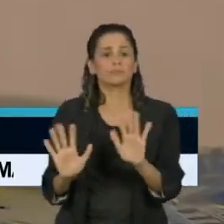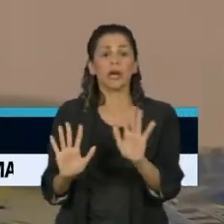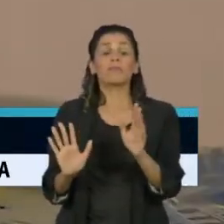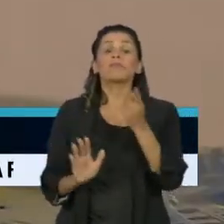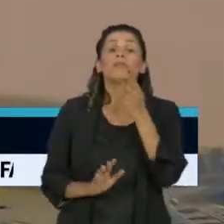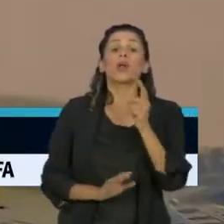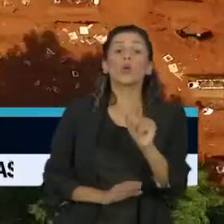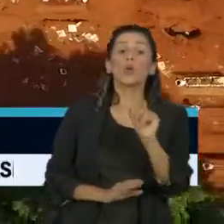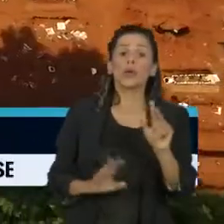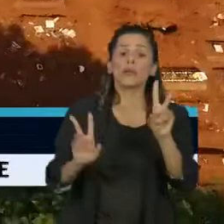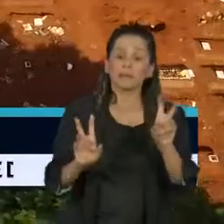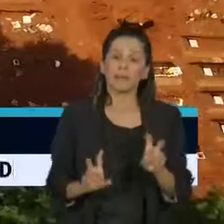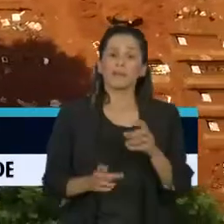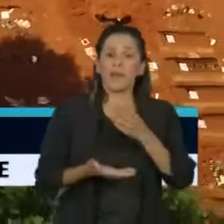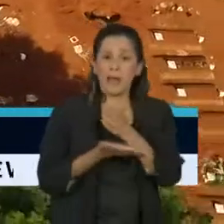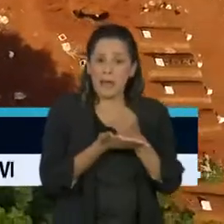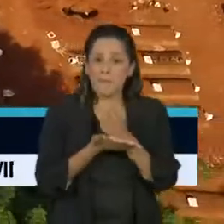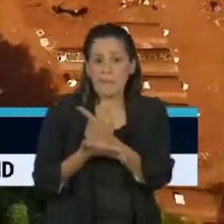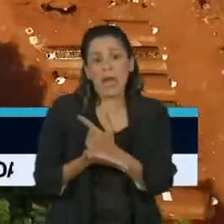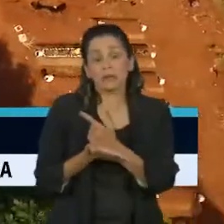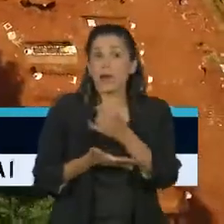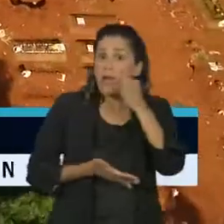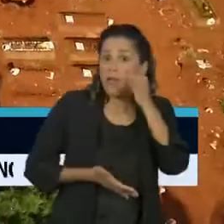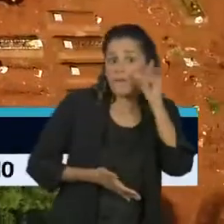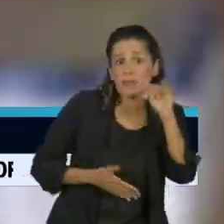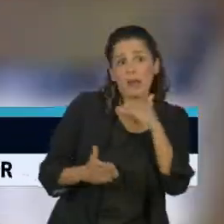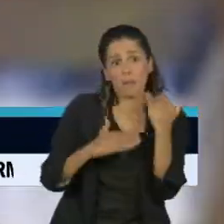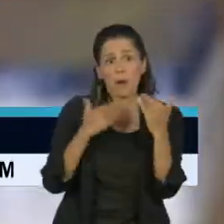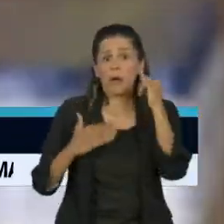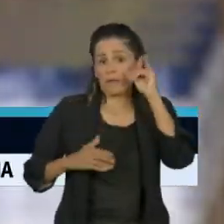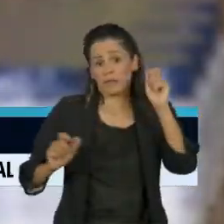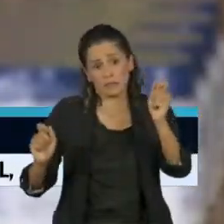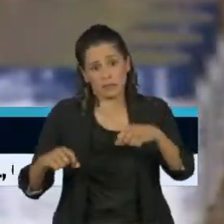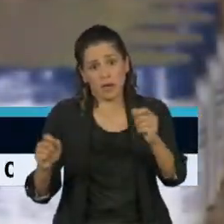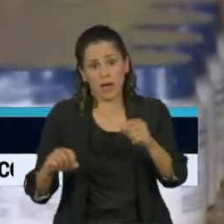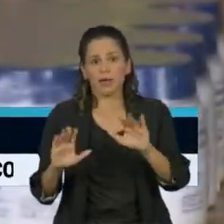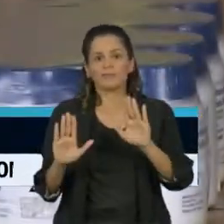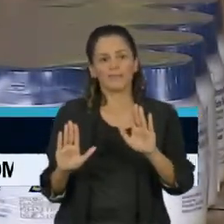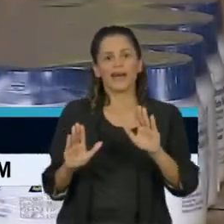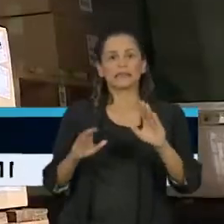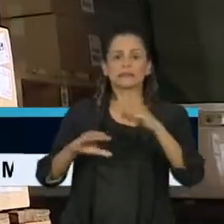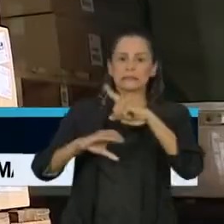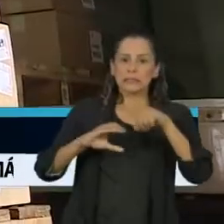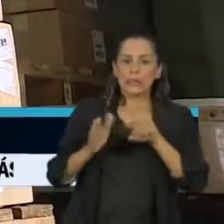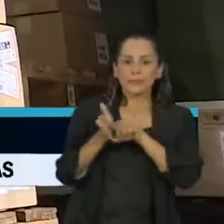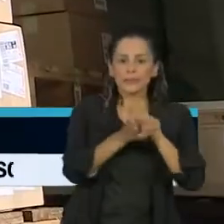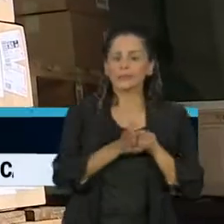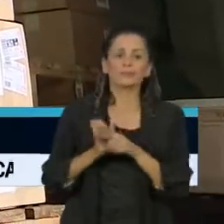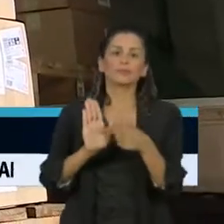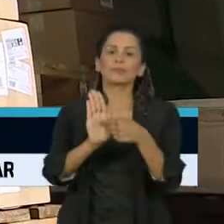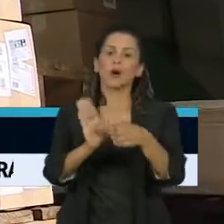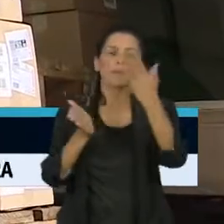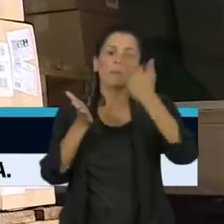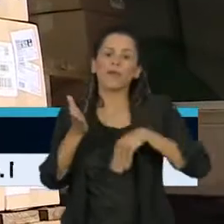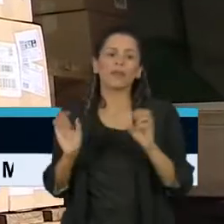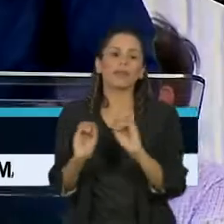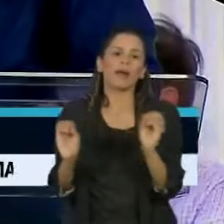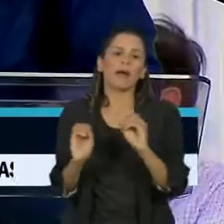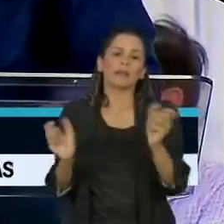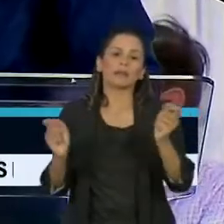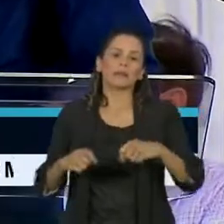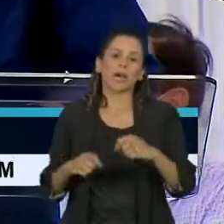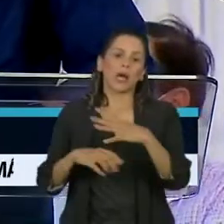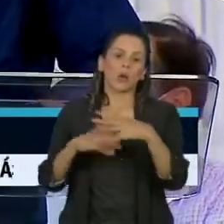hidroxicloroquina poderia ter evitado os óbitos. Não há nenhuma comprovação científica da eficácia do medicamento.